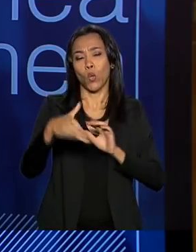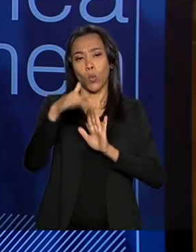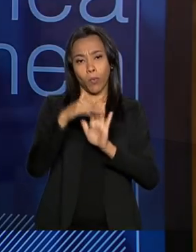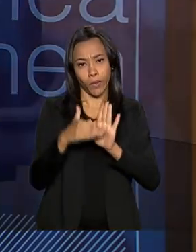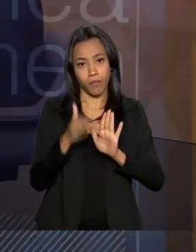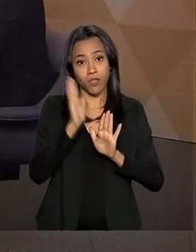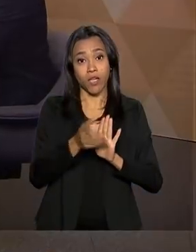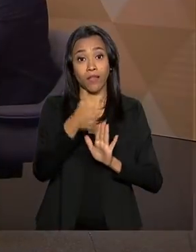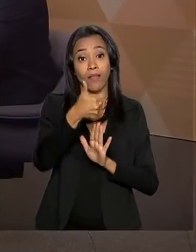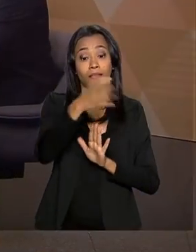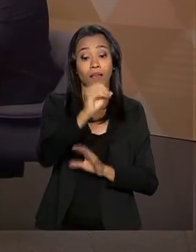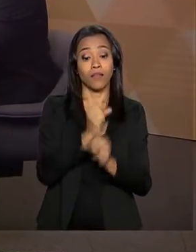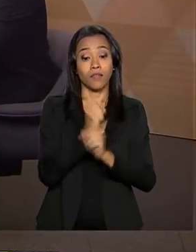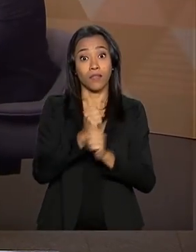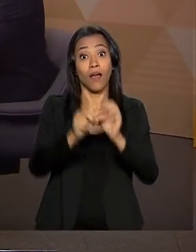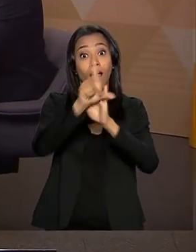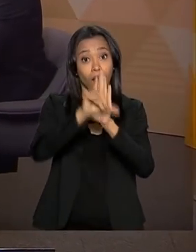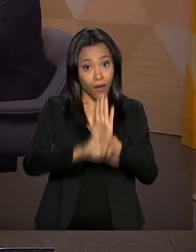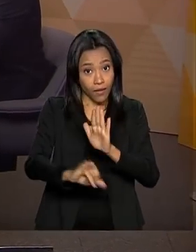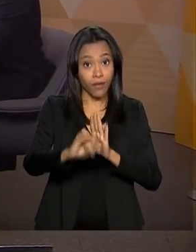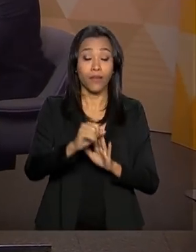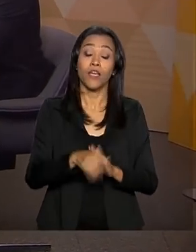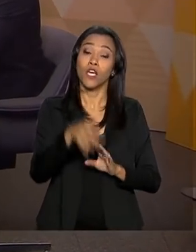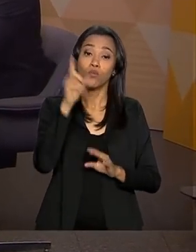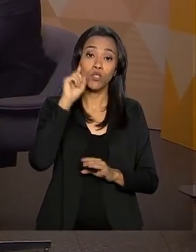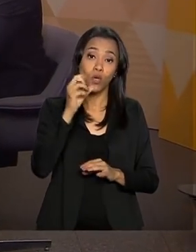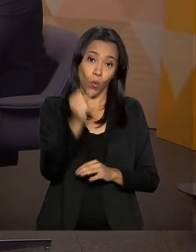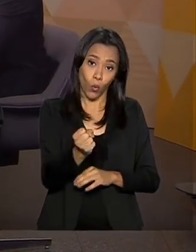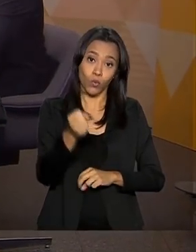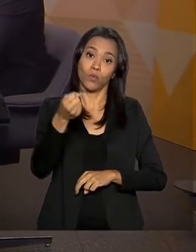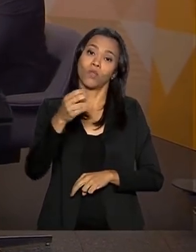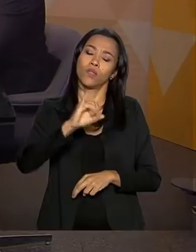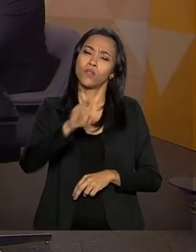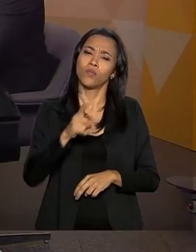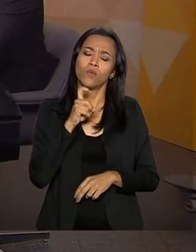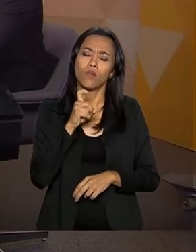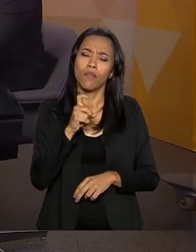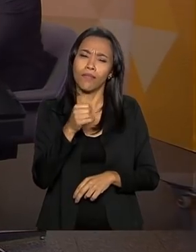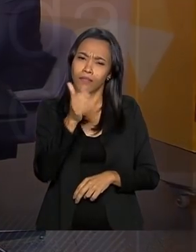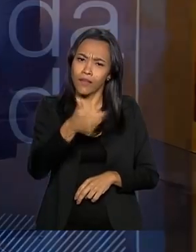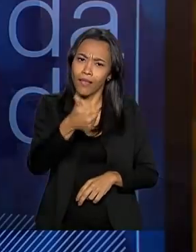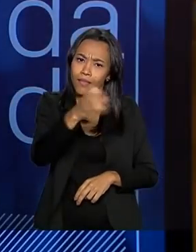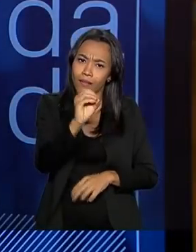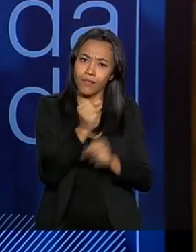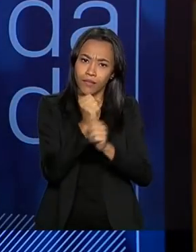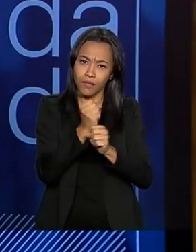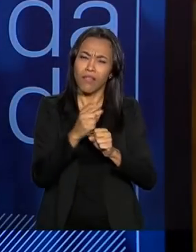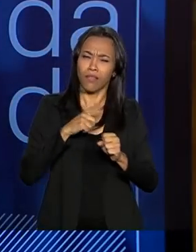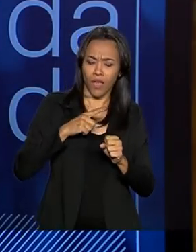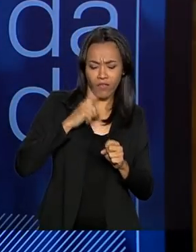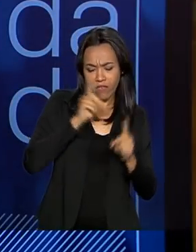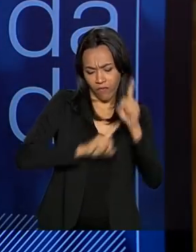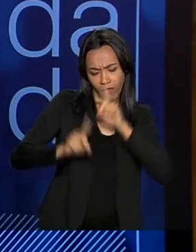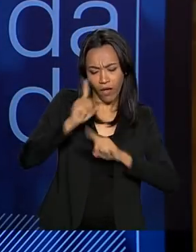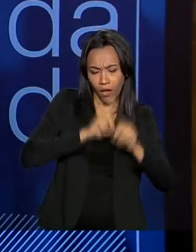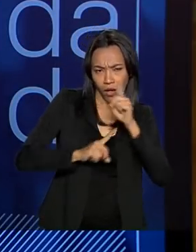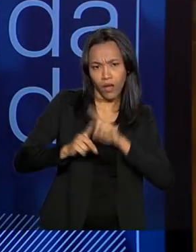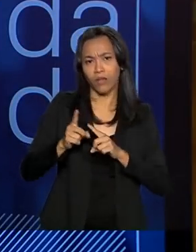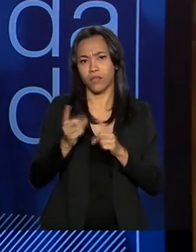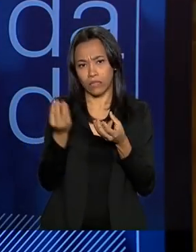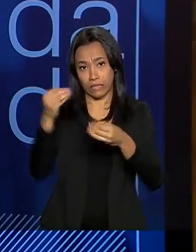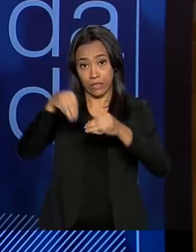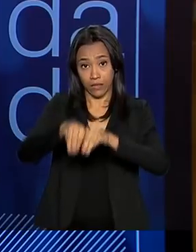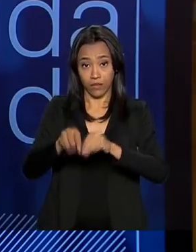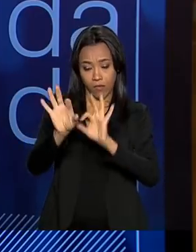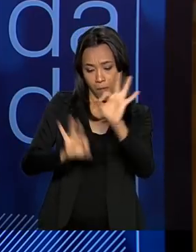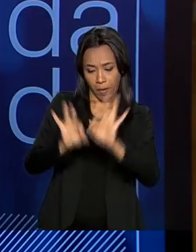10 anos. A lei completará 10 anos em 8 de julho. E nesses 10 anos, aprendemos muito. Algumas falhas foram identificadas, especialmente